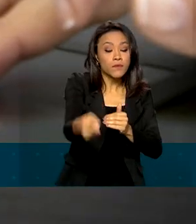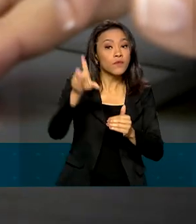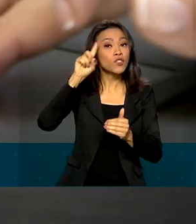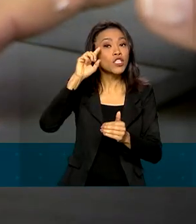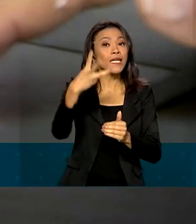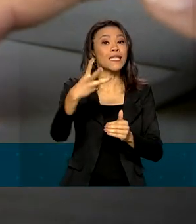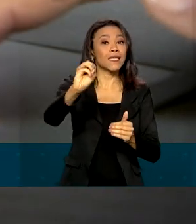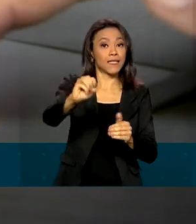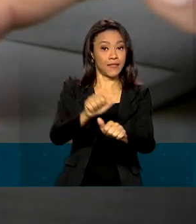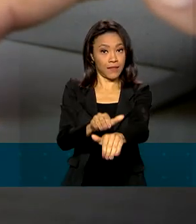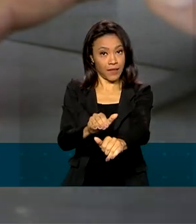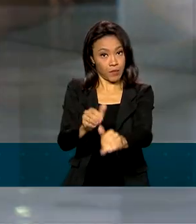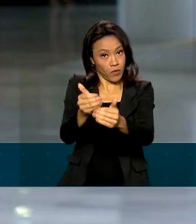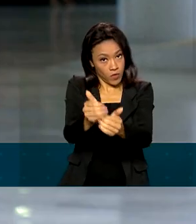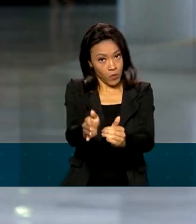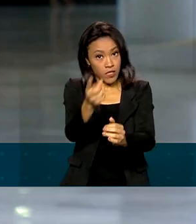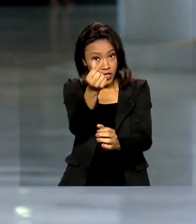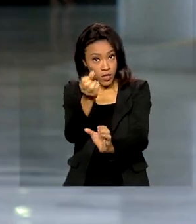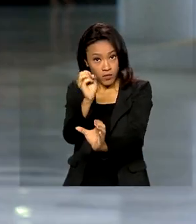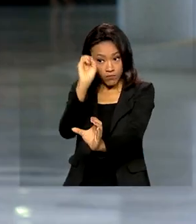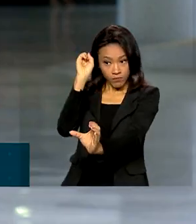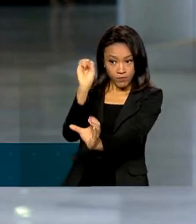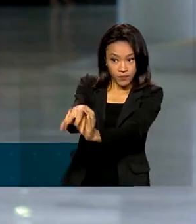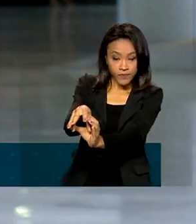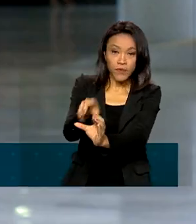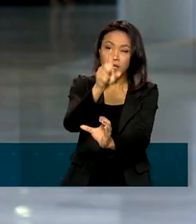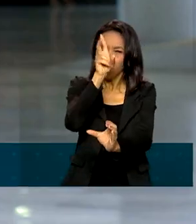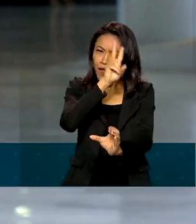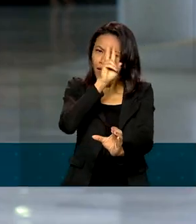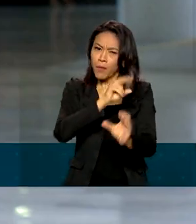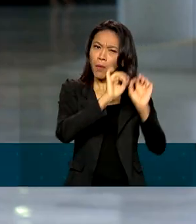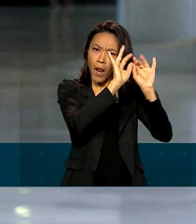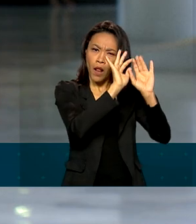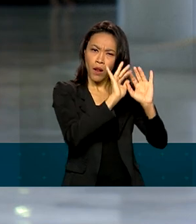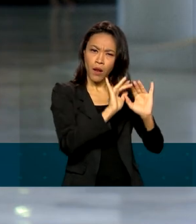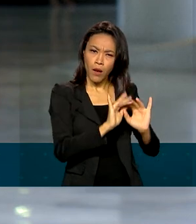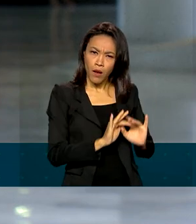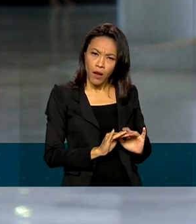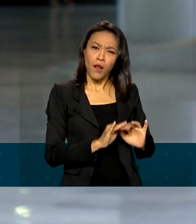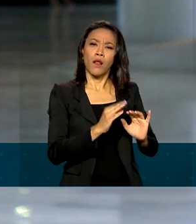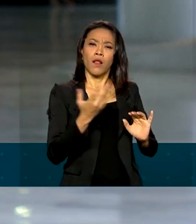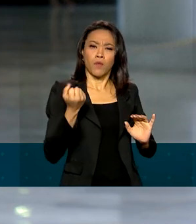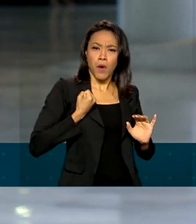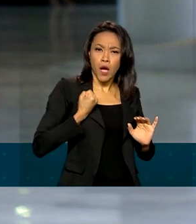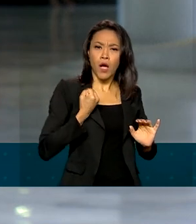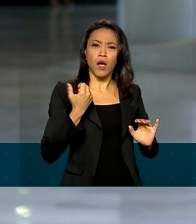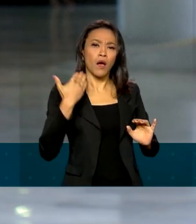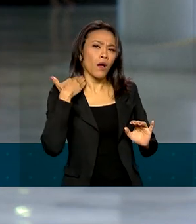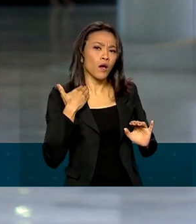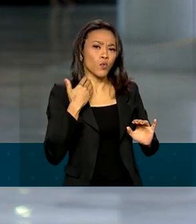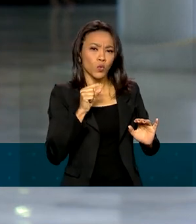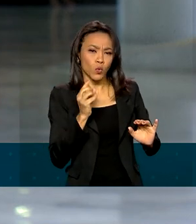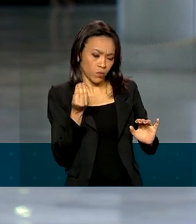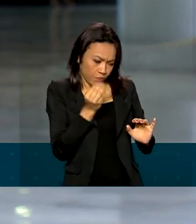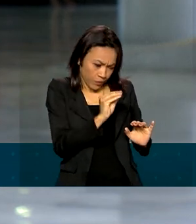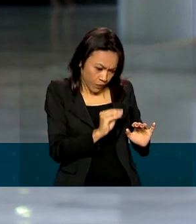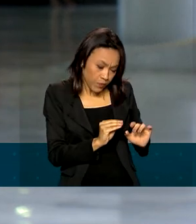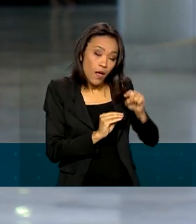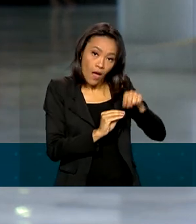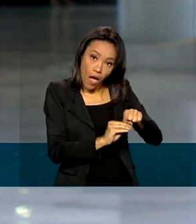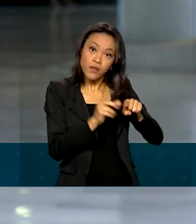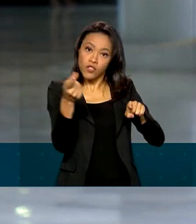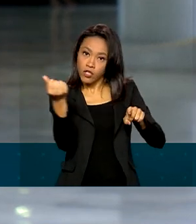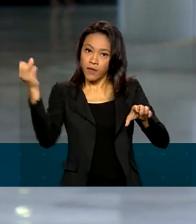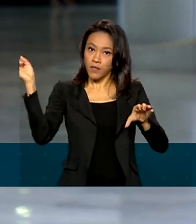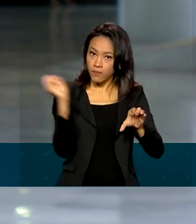setembro, diretamente na conta bancária informada na hora da declaração. Lembrando que este é o último lote de restituições do exercício